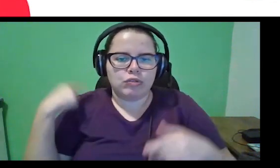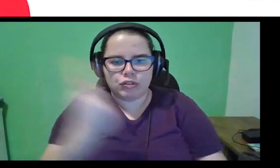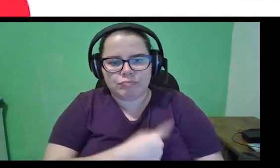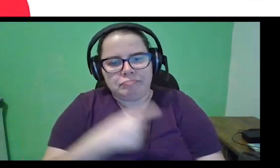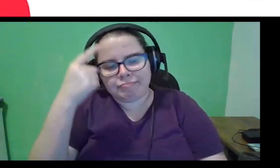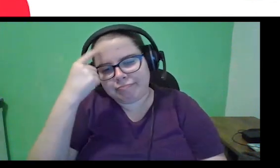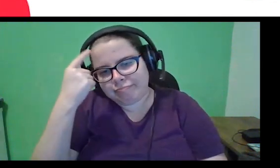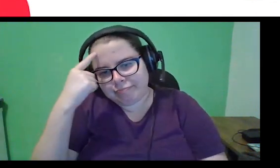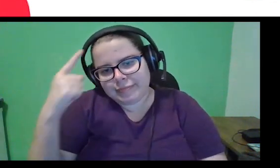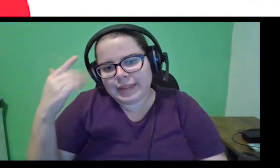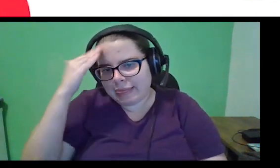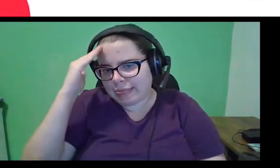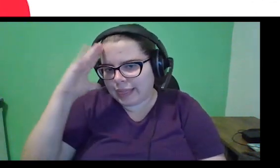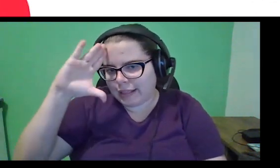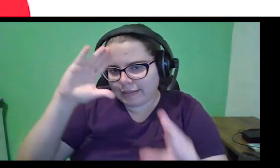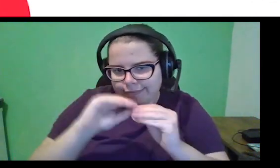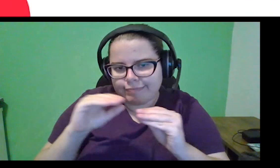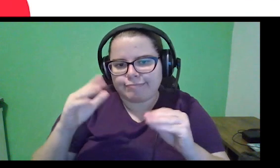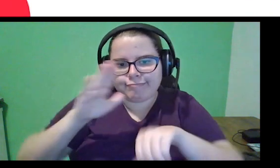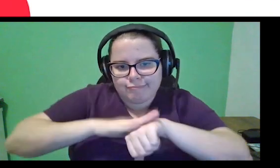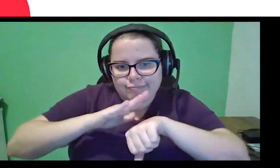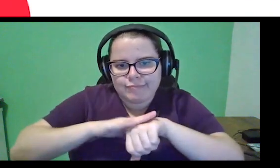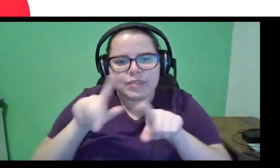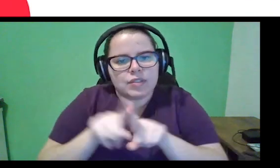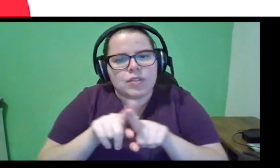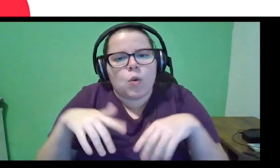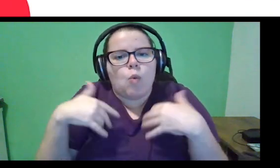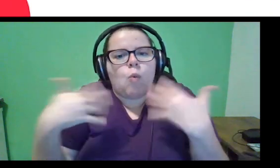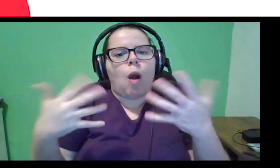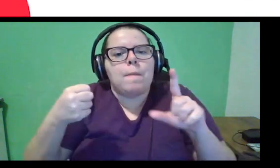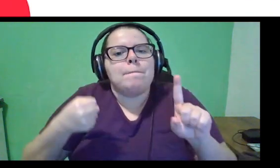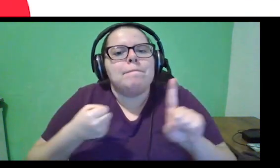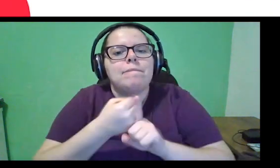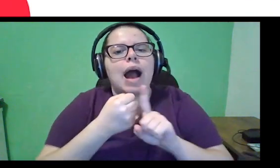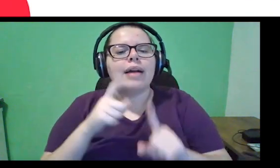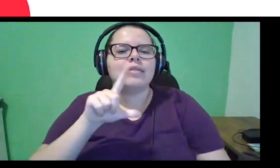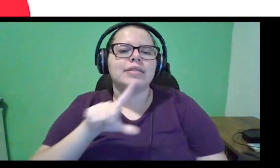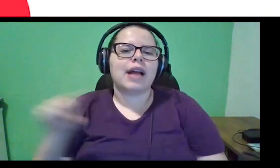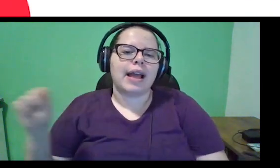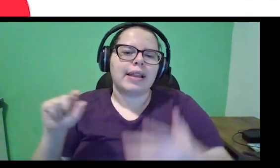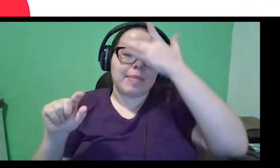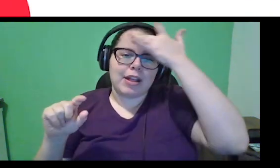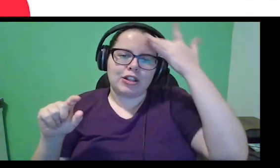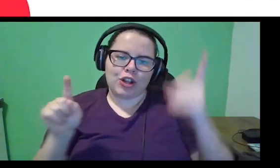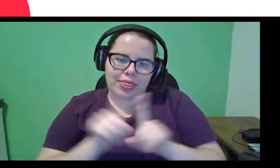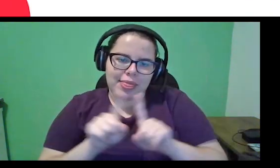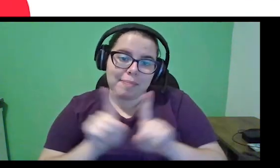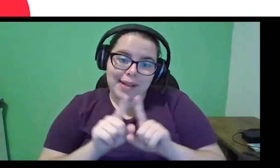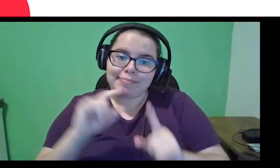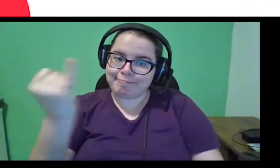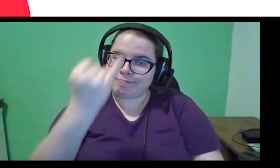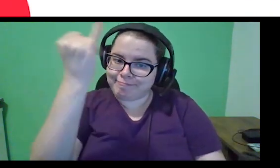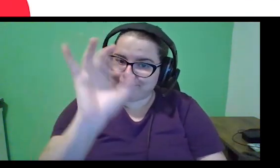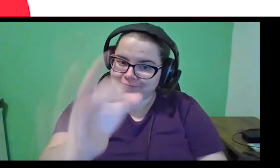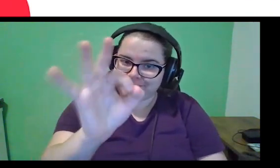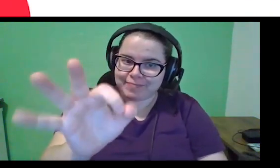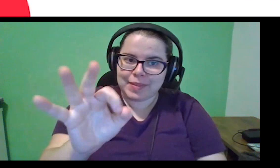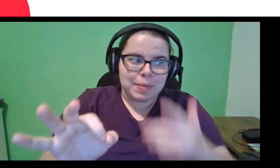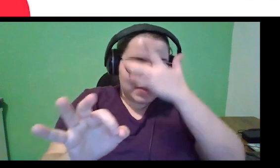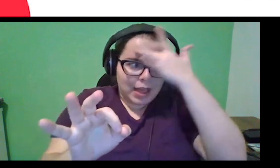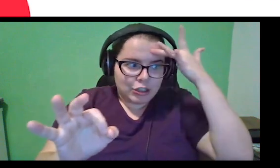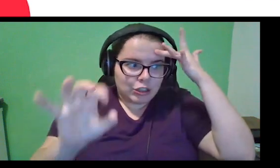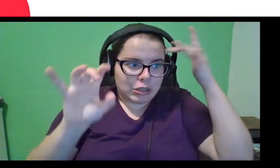entender e capturar isso. E qual que o impacto da saída dessa pessoa também, né? Se é uma pessoa